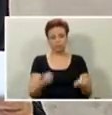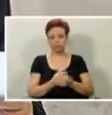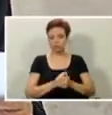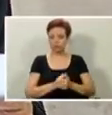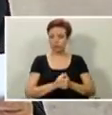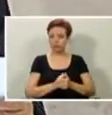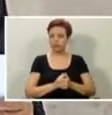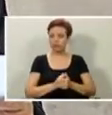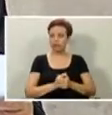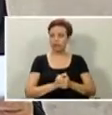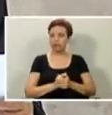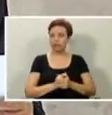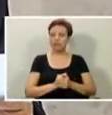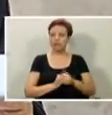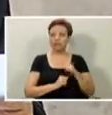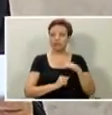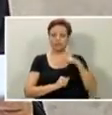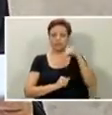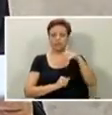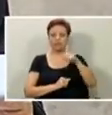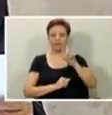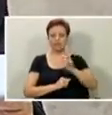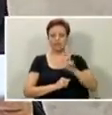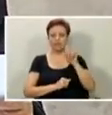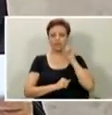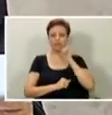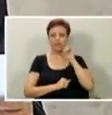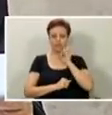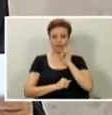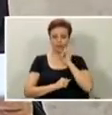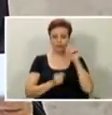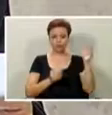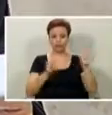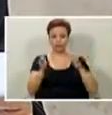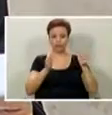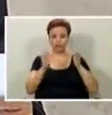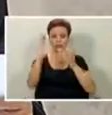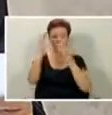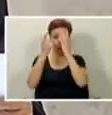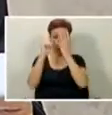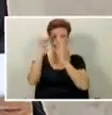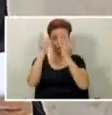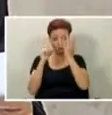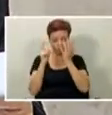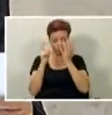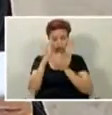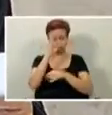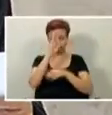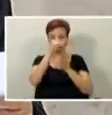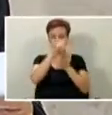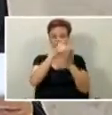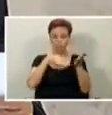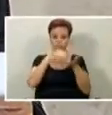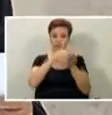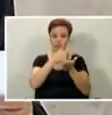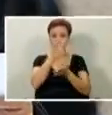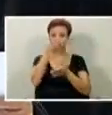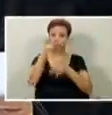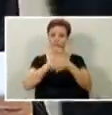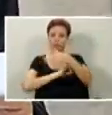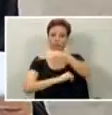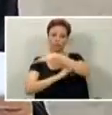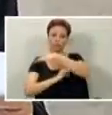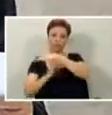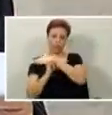Quem vai custear os 75 dias do período de carnaval e também das atividades que foram dadas para algumas outras instituições?